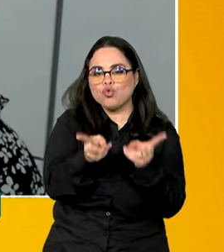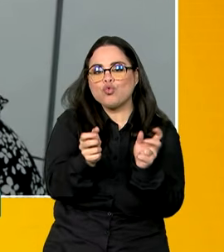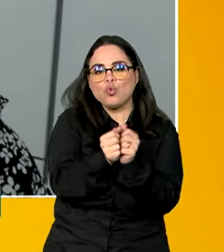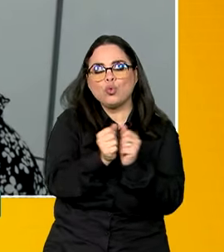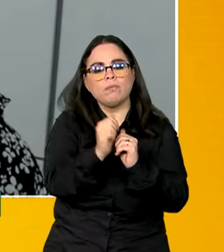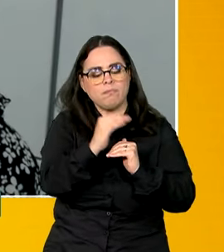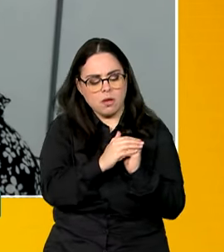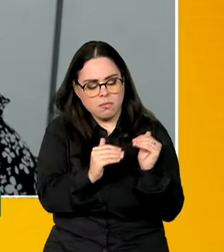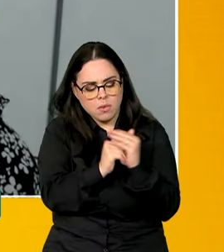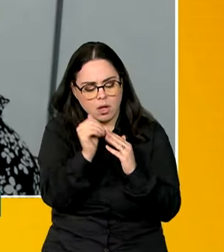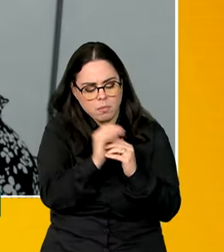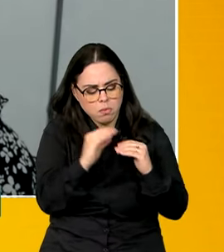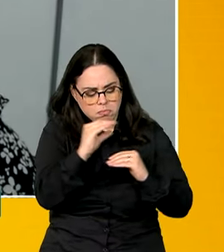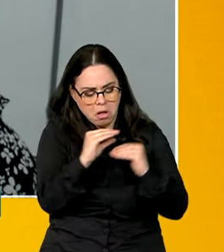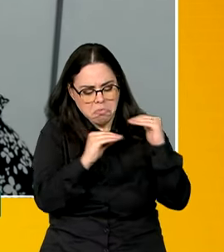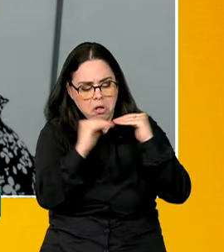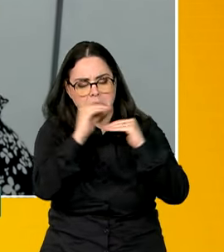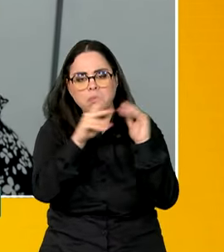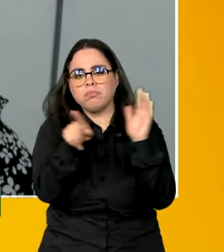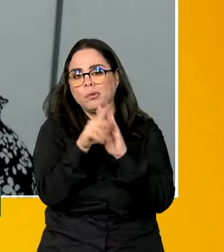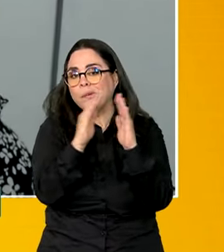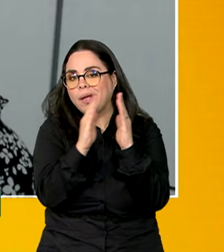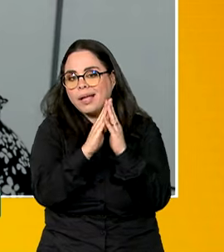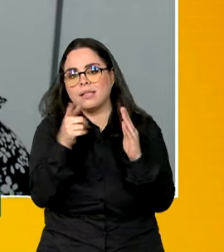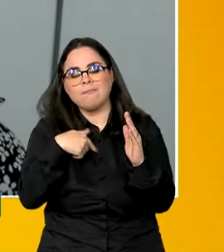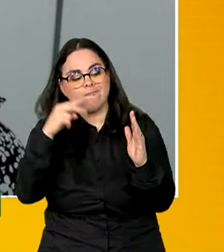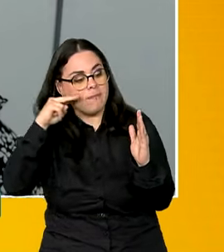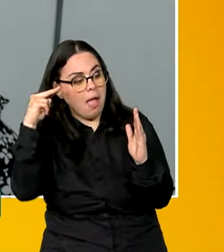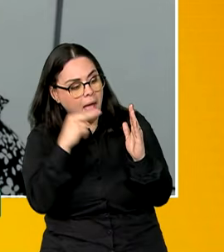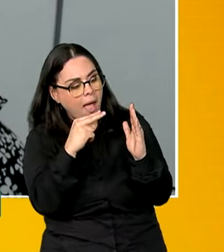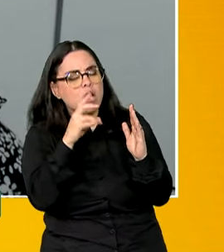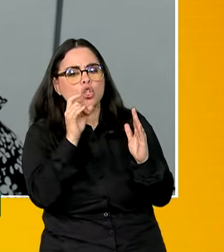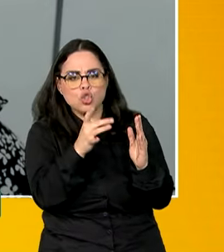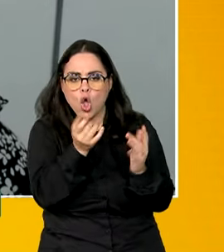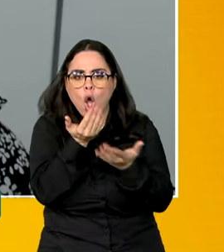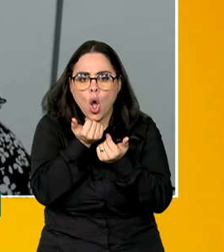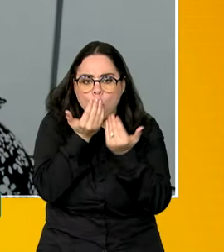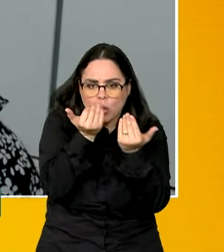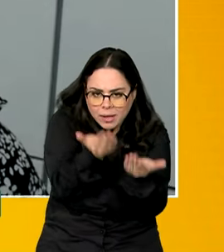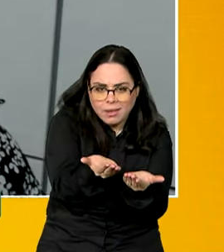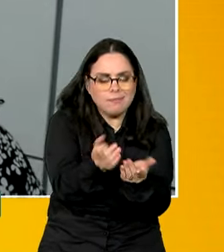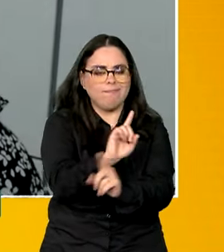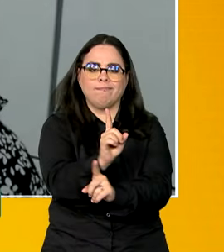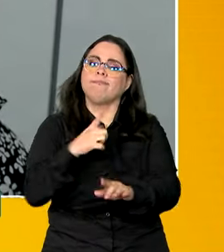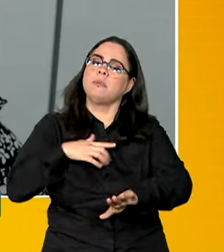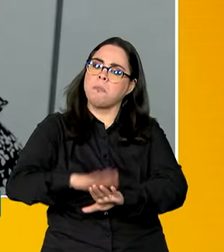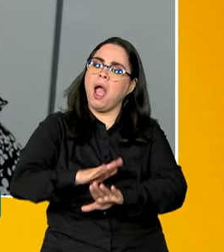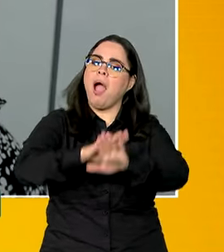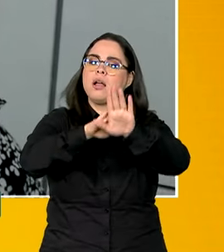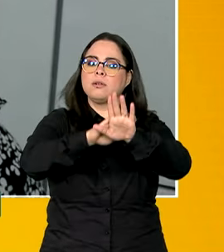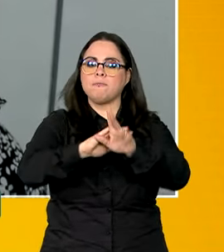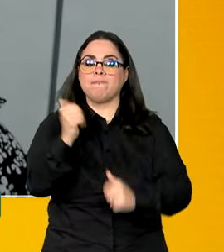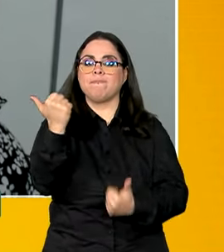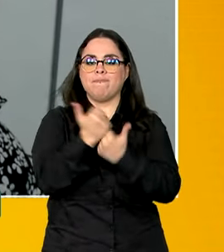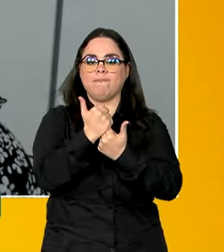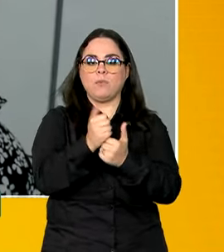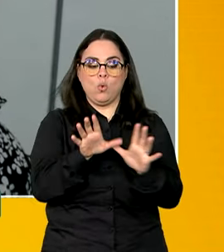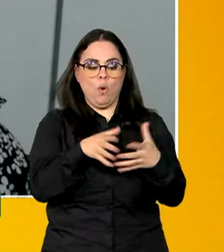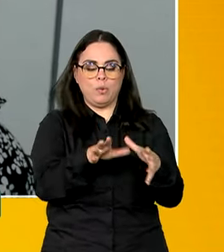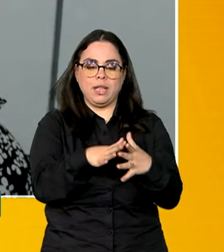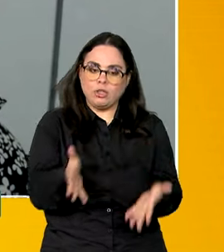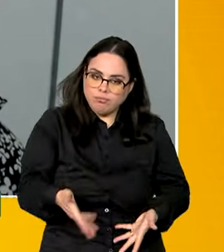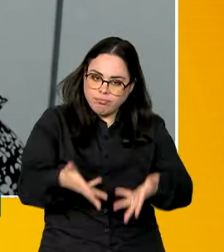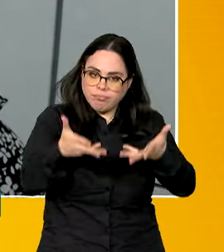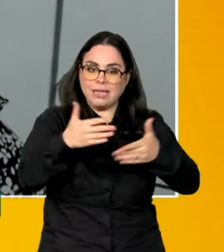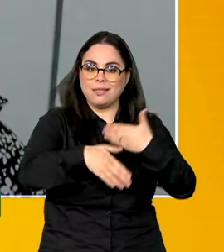cozinhas, elas... O nosso olhar para as cozinhas é muito para além da oferta de refeições, e sim do apoio comunitário, né? Então,